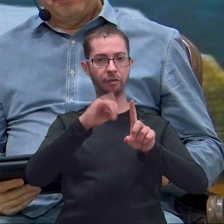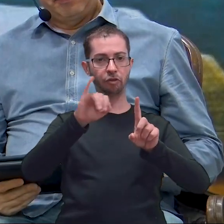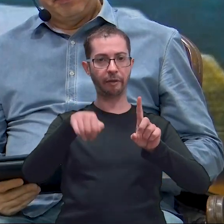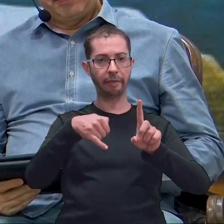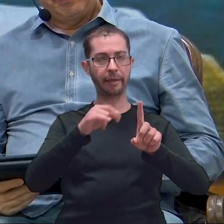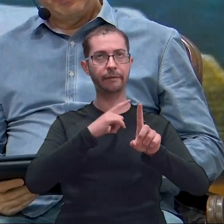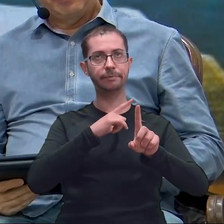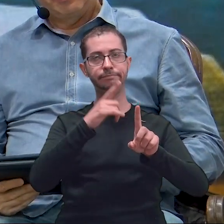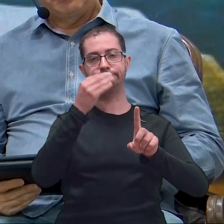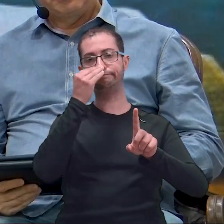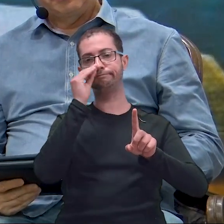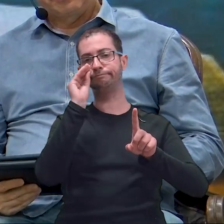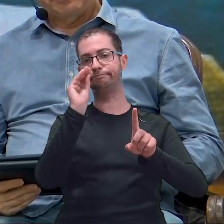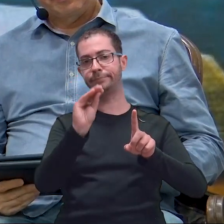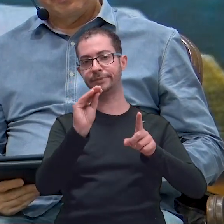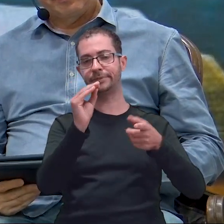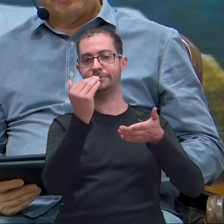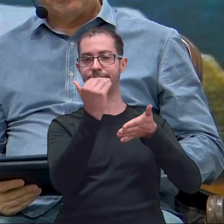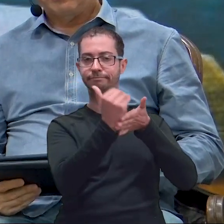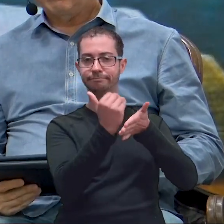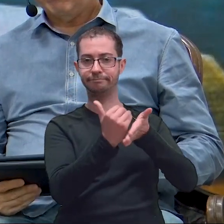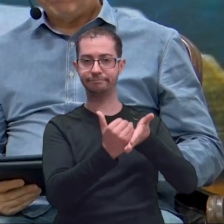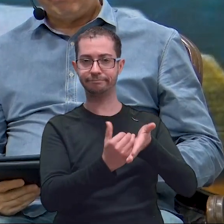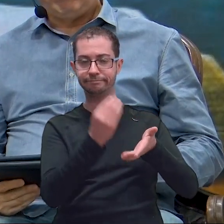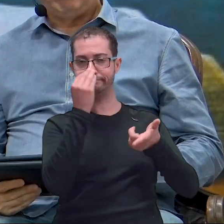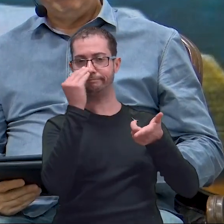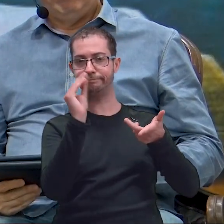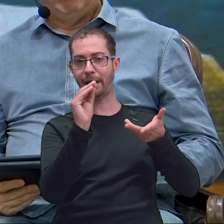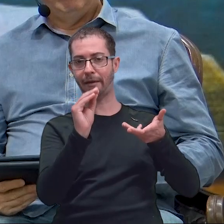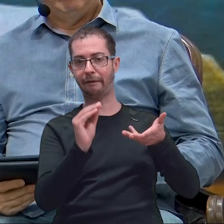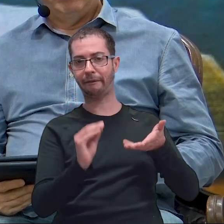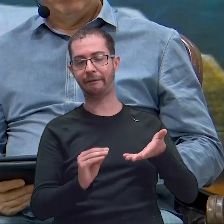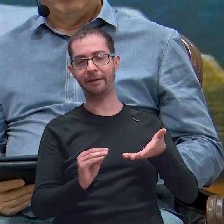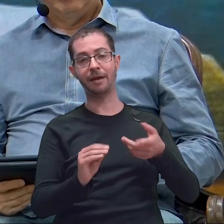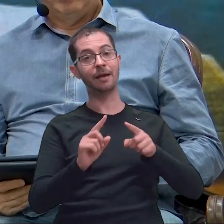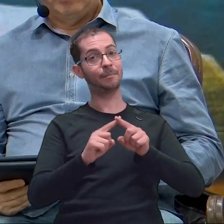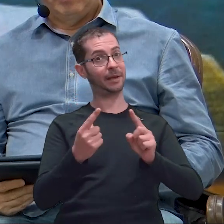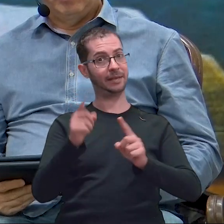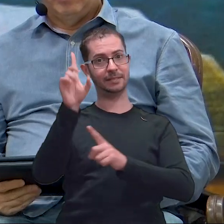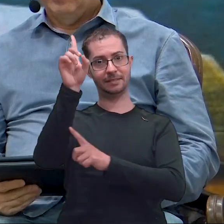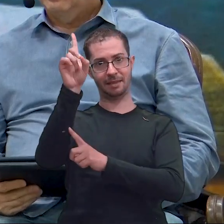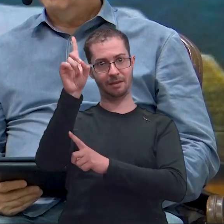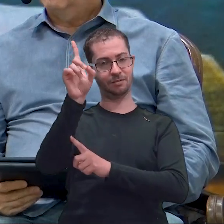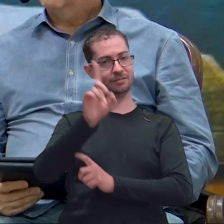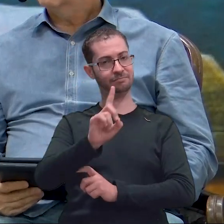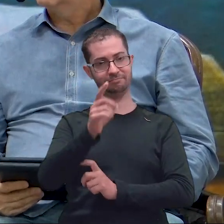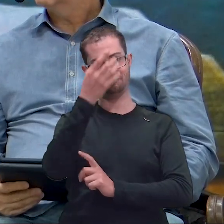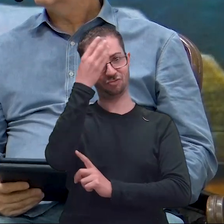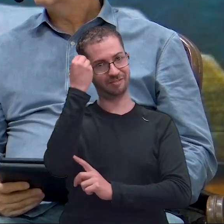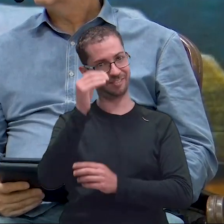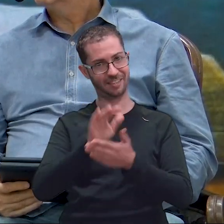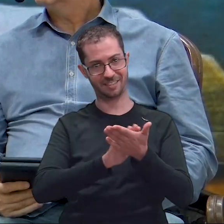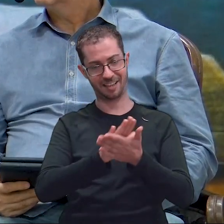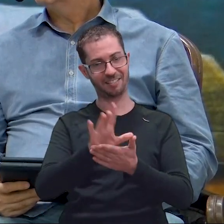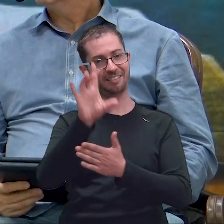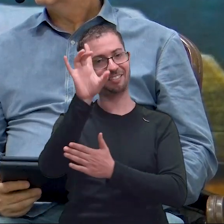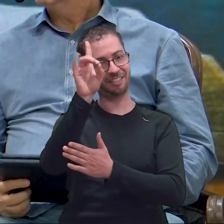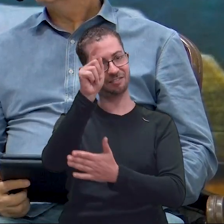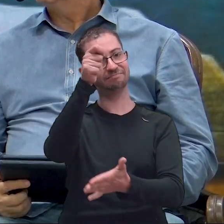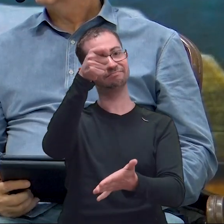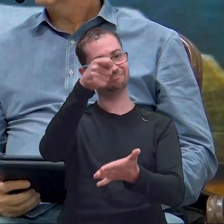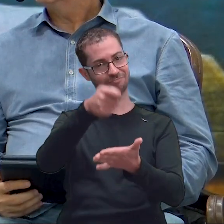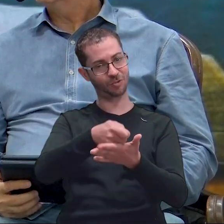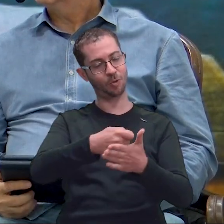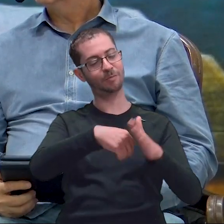Então, a gente faz os propósitos e esquece. Mas, o Senhor, não. Aquilo que ele escreveu, aquilo que ele determinou, os seus propósitos vão ser